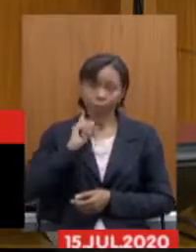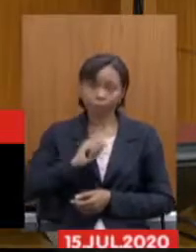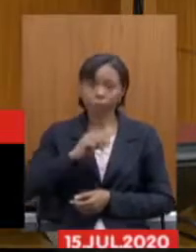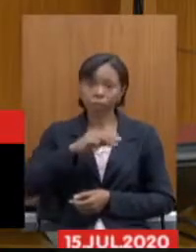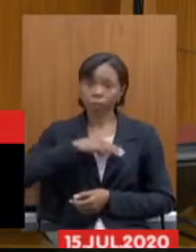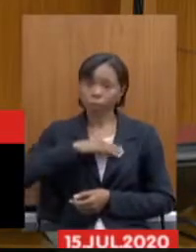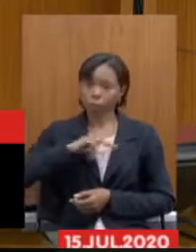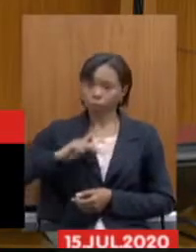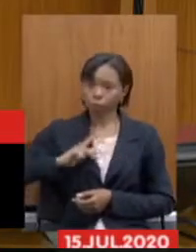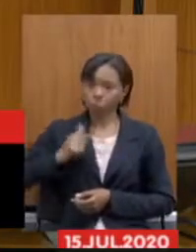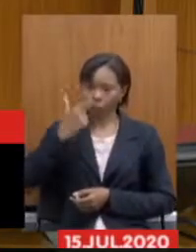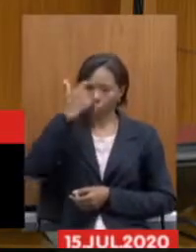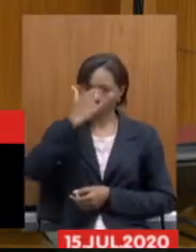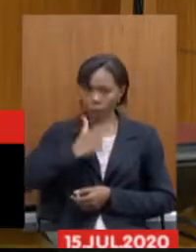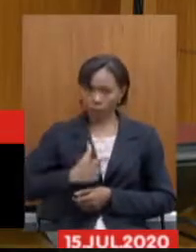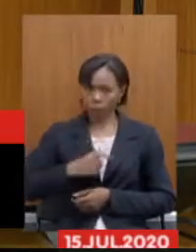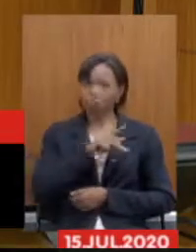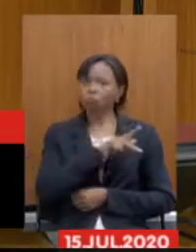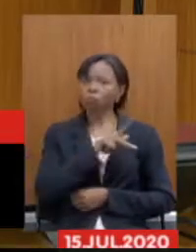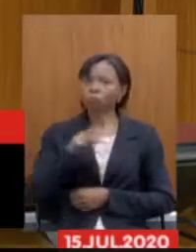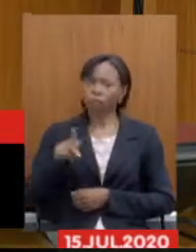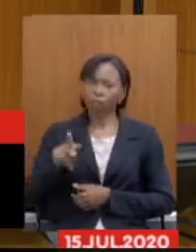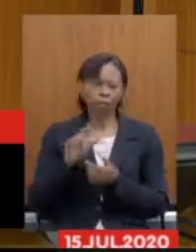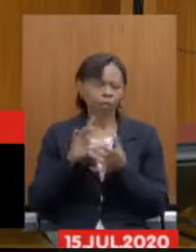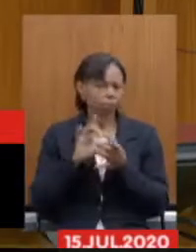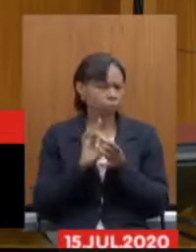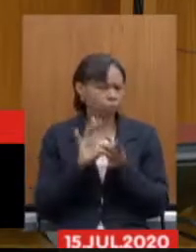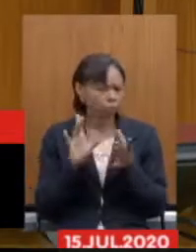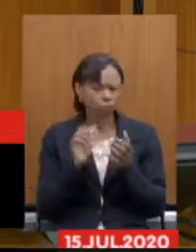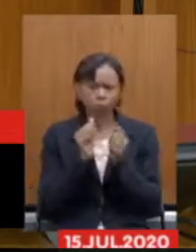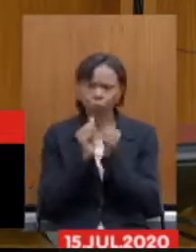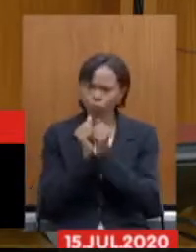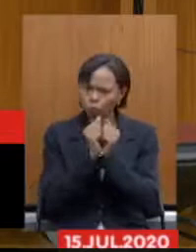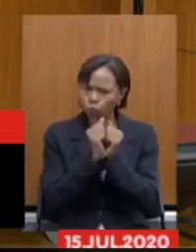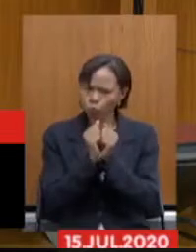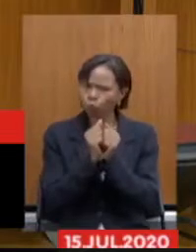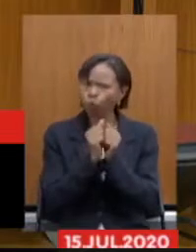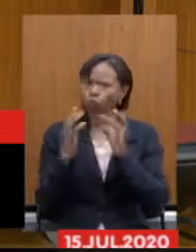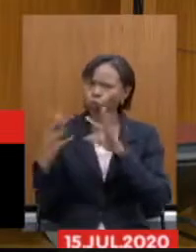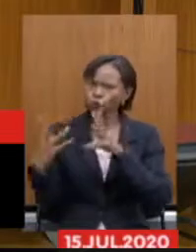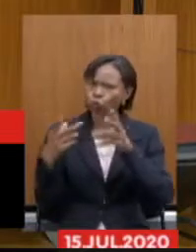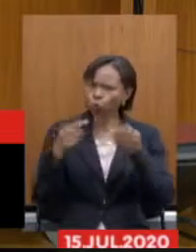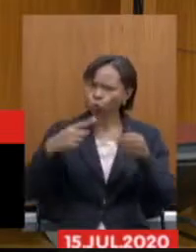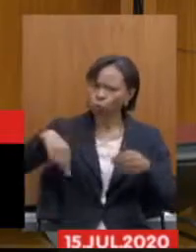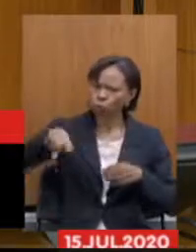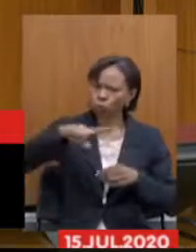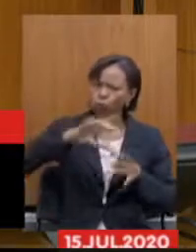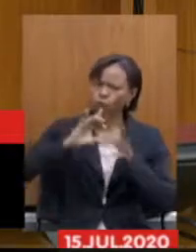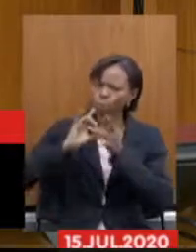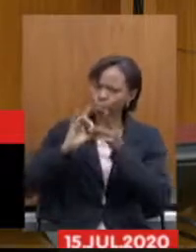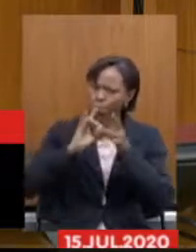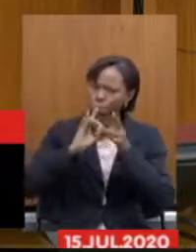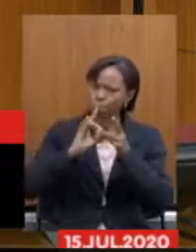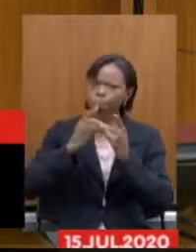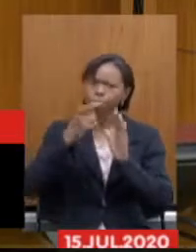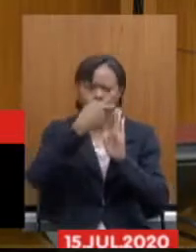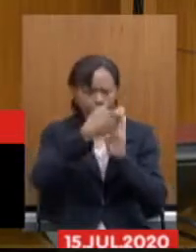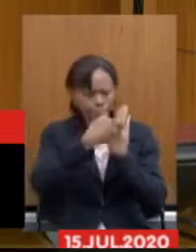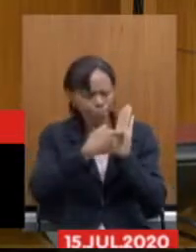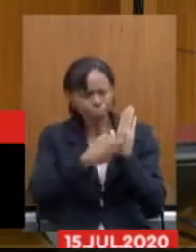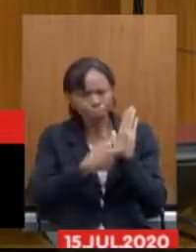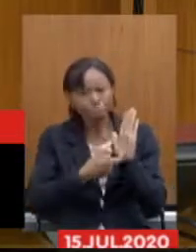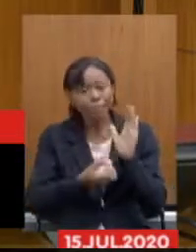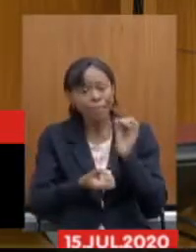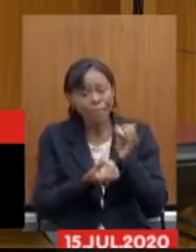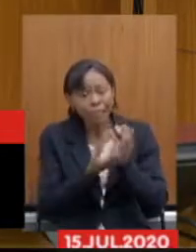enquanto presidente, de mãos dadas, de braços abertos, para que possamos, todos nós juntos, criarmos um texto que seja